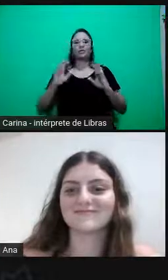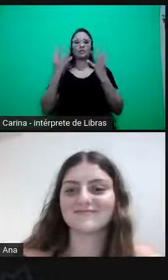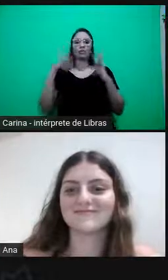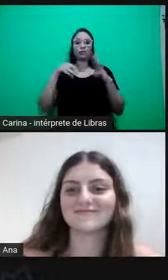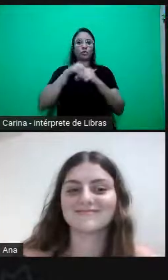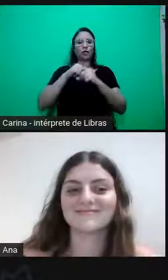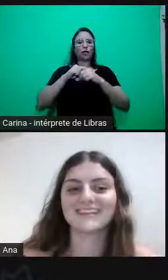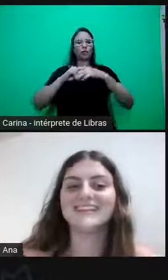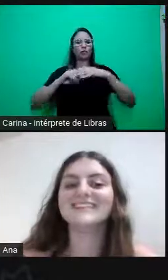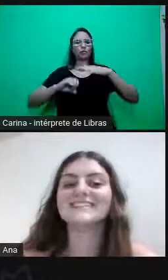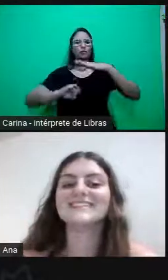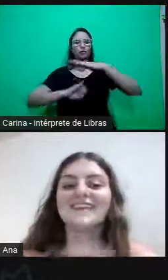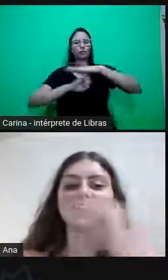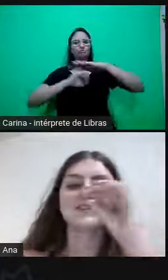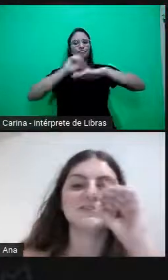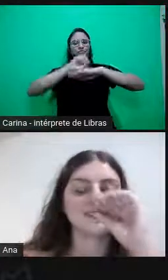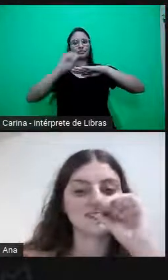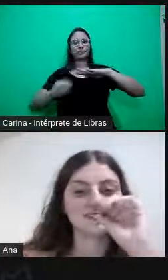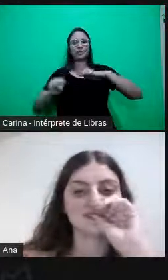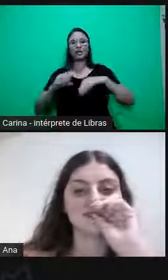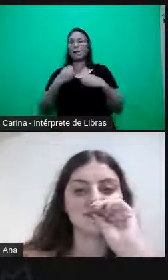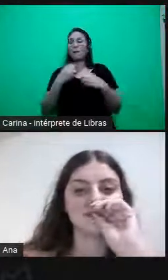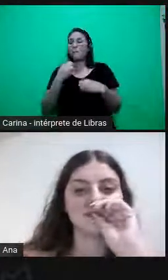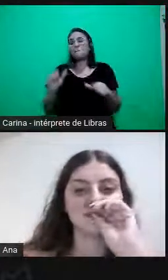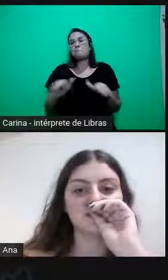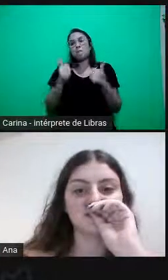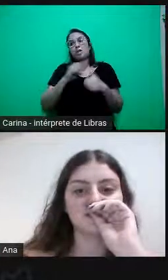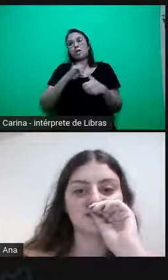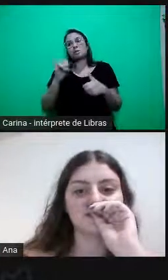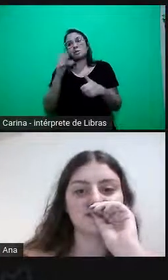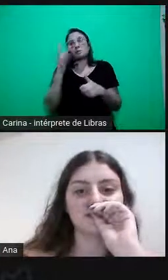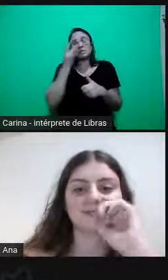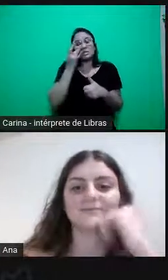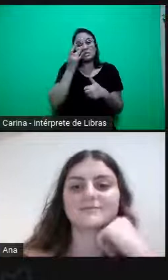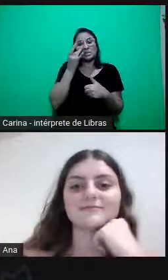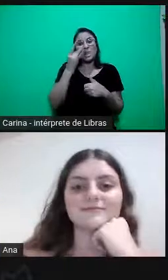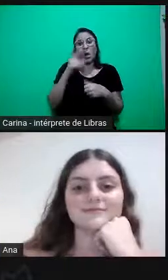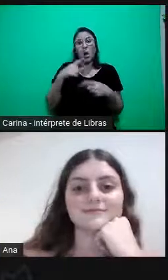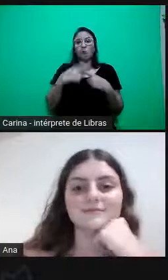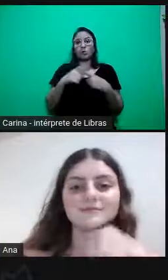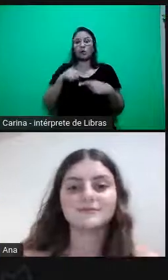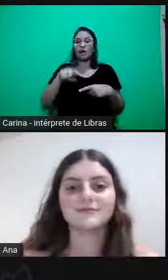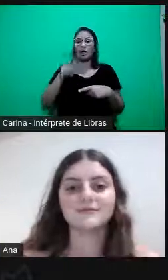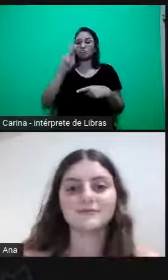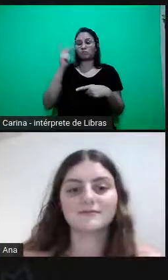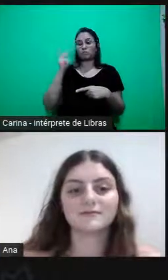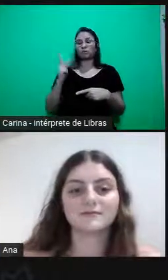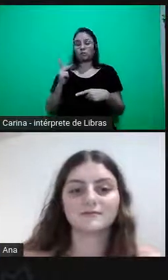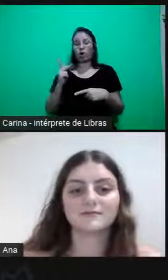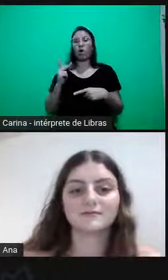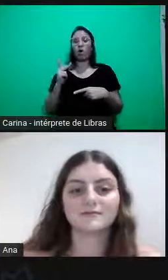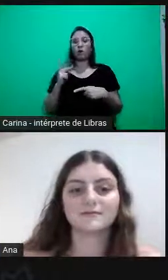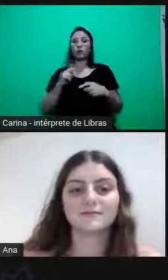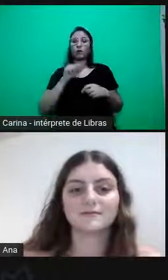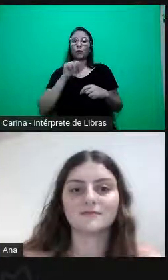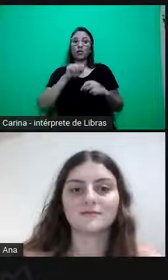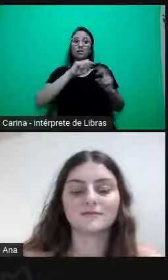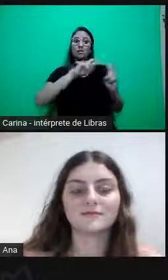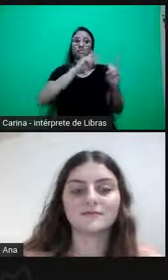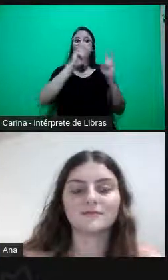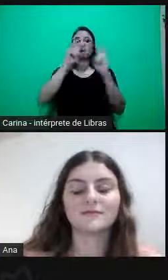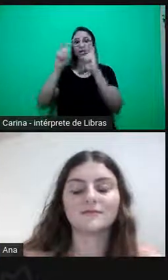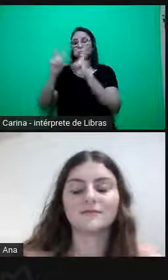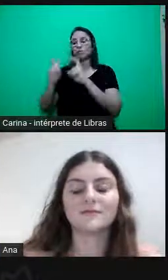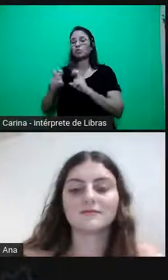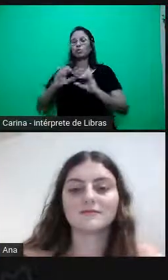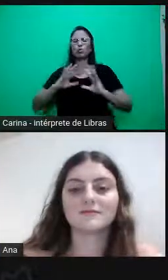tivesse conseguido fazer ele presencialmente dentro do campus, é uma coisa histórica para o campus, esses assuntos todos, tão amplos,